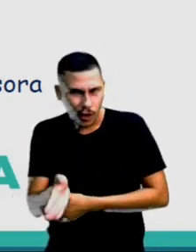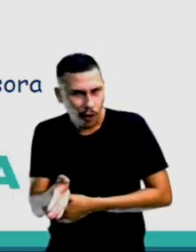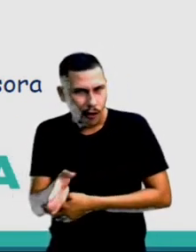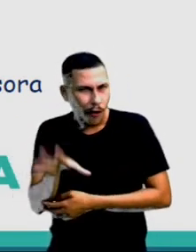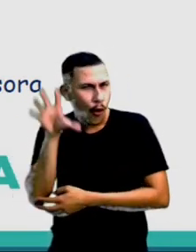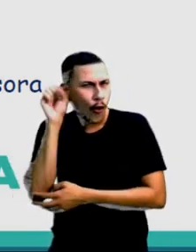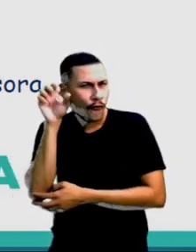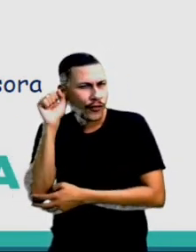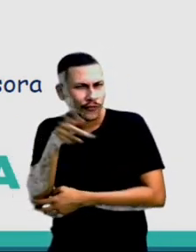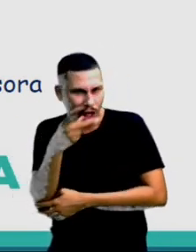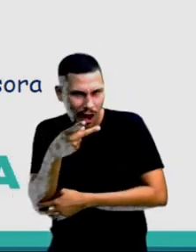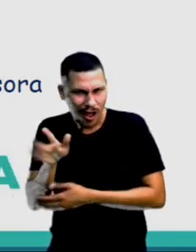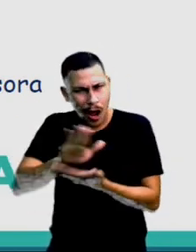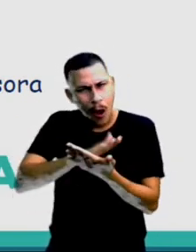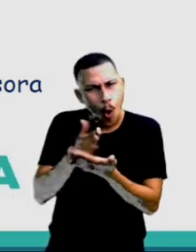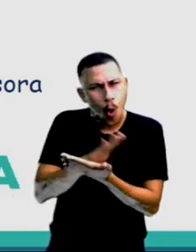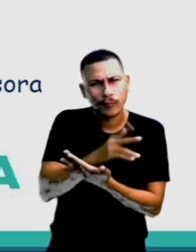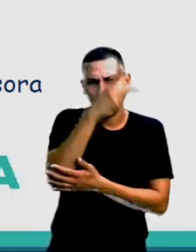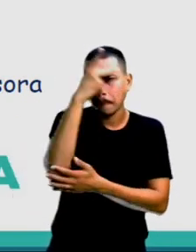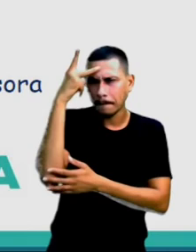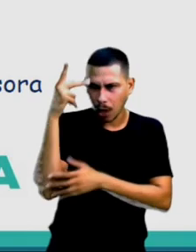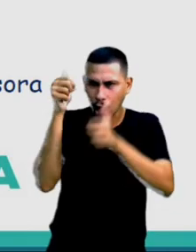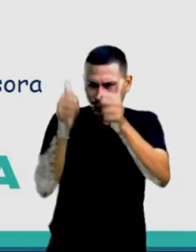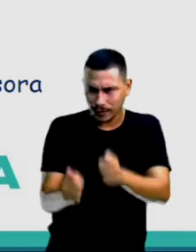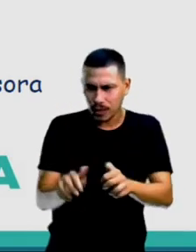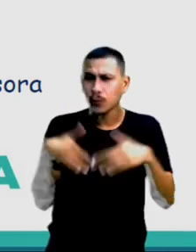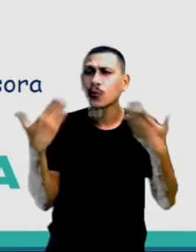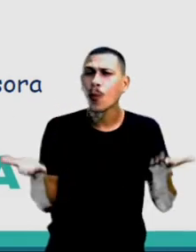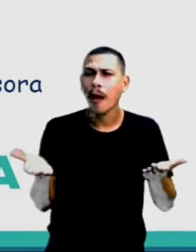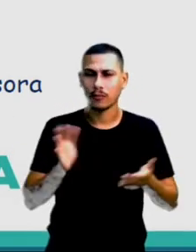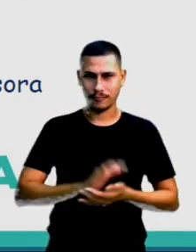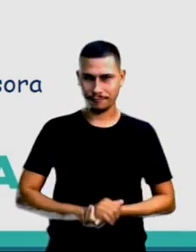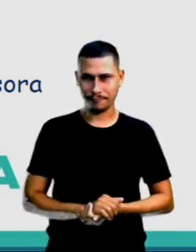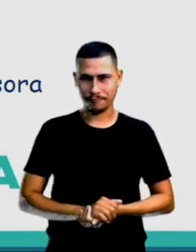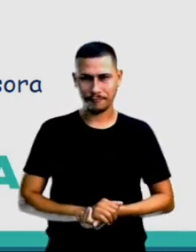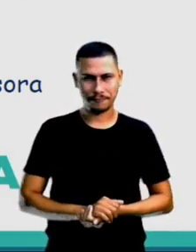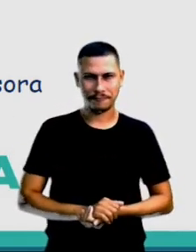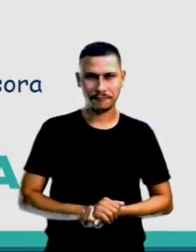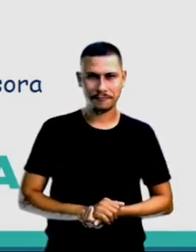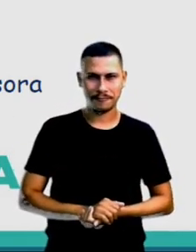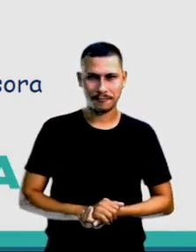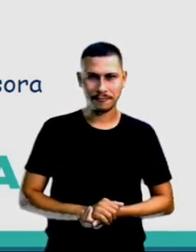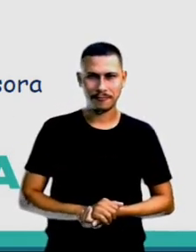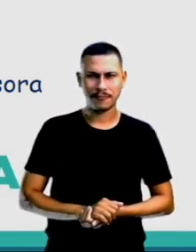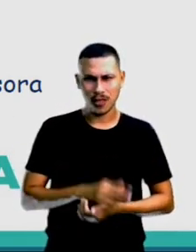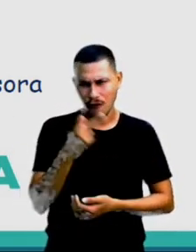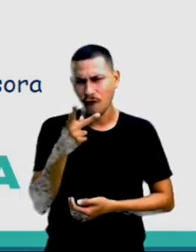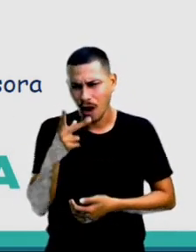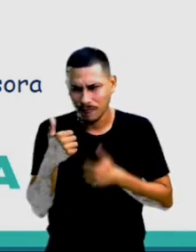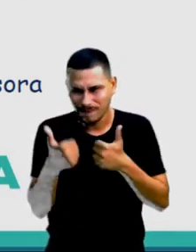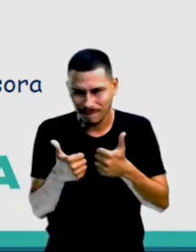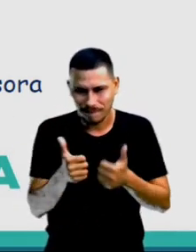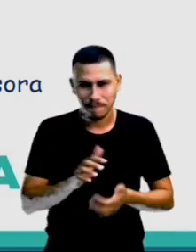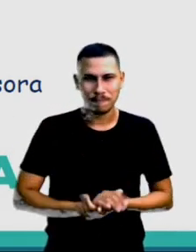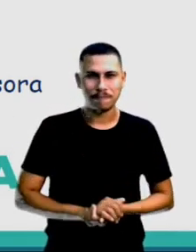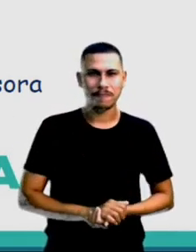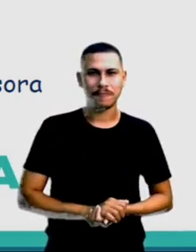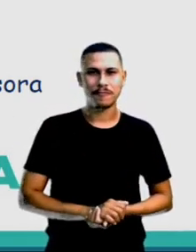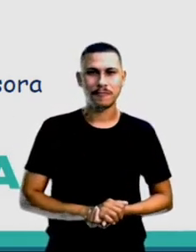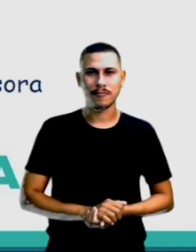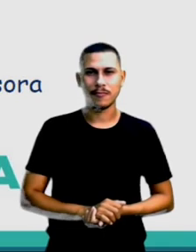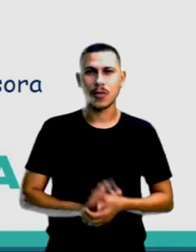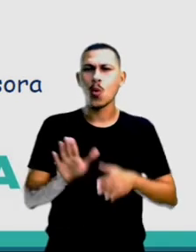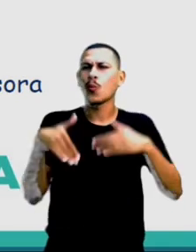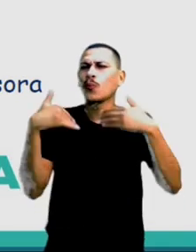falar De algum desses artistas? Qual? Ou quais? Diz aí para a gente Qual